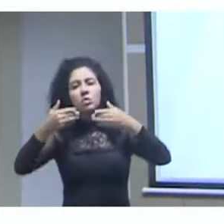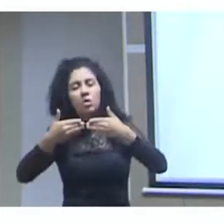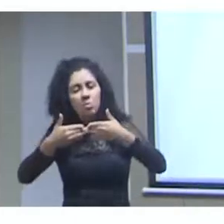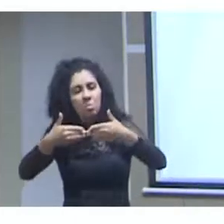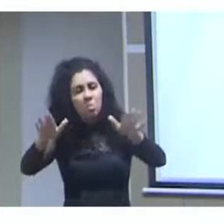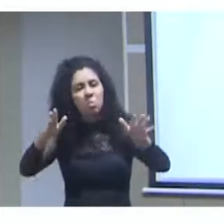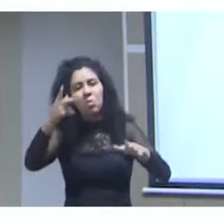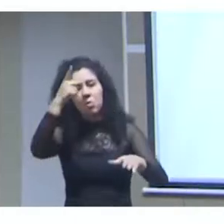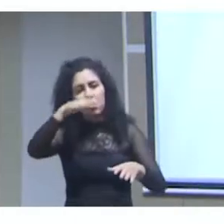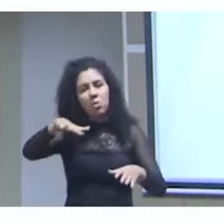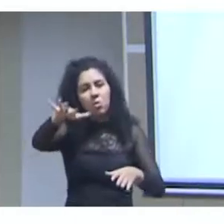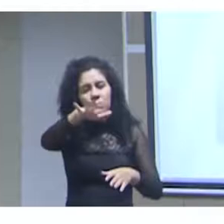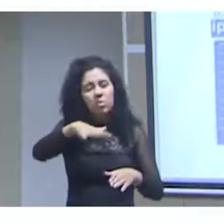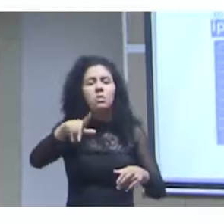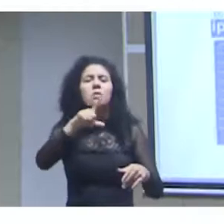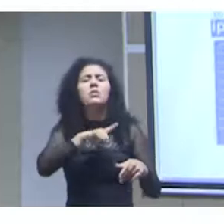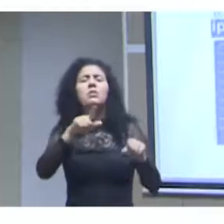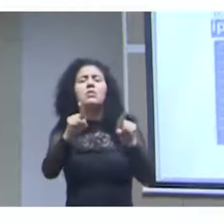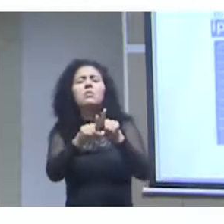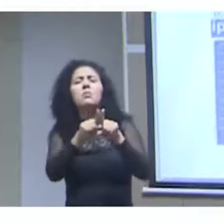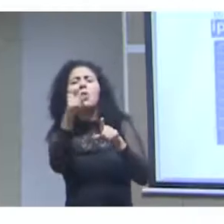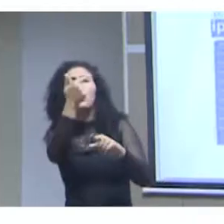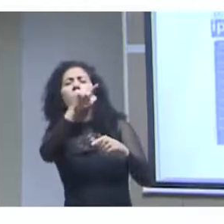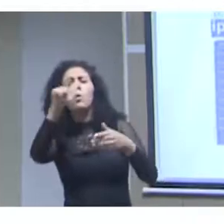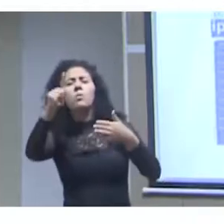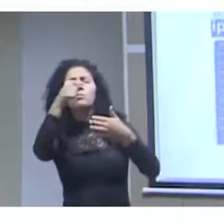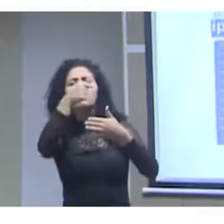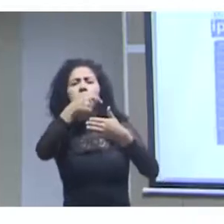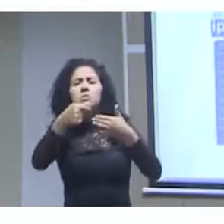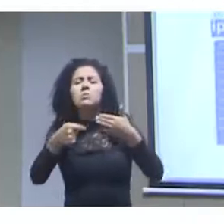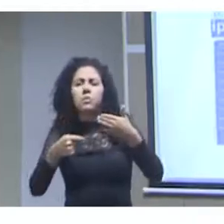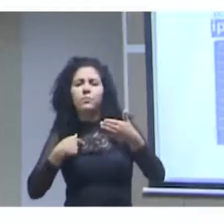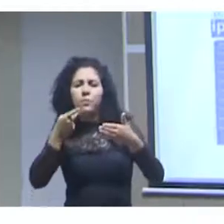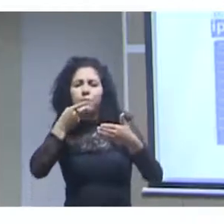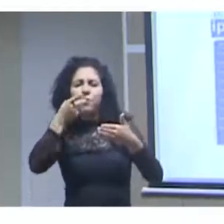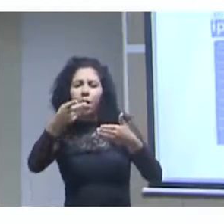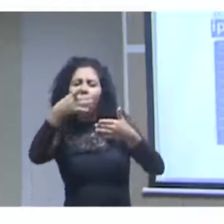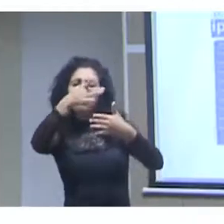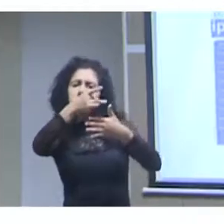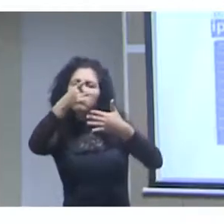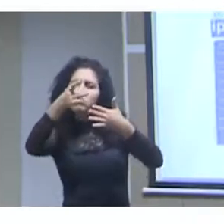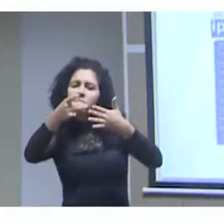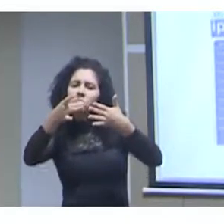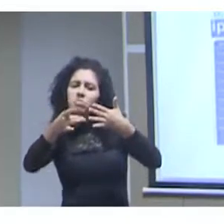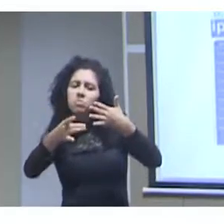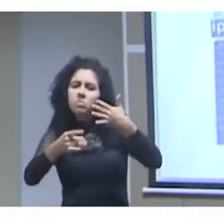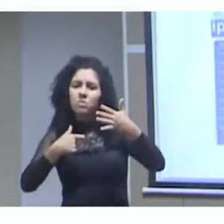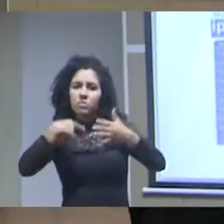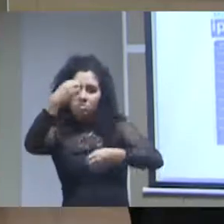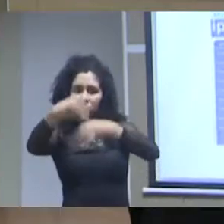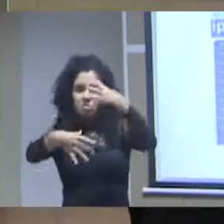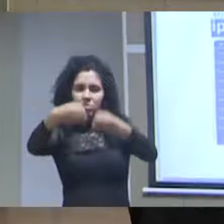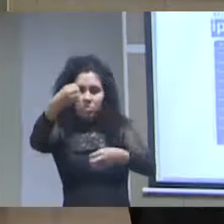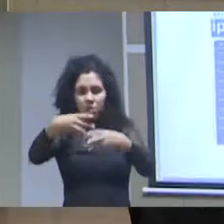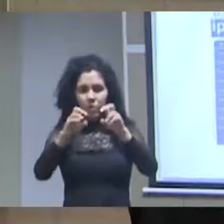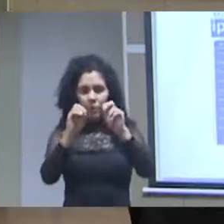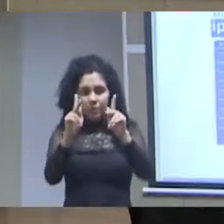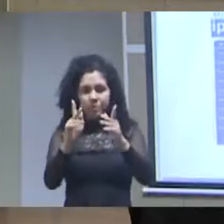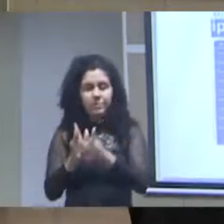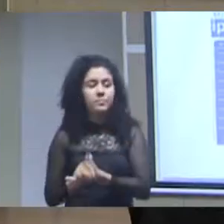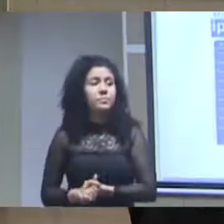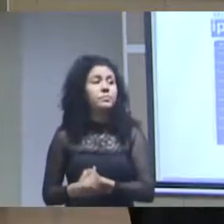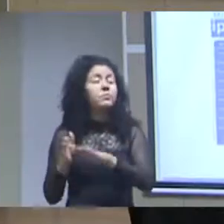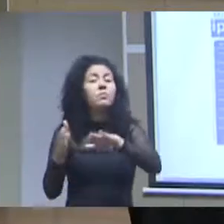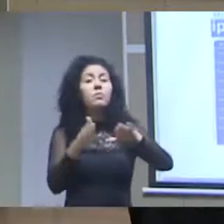ferramentas sobre as quais eu vou falar sobre cada uma delas aqui primeiro é portal